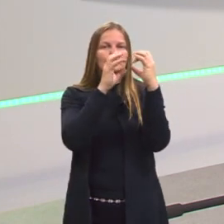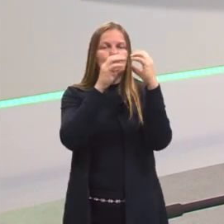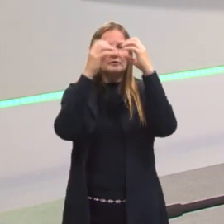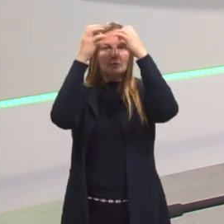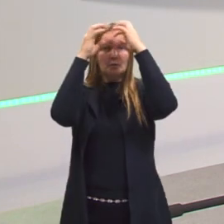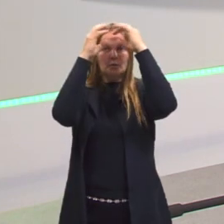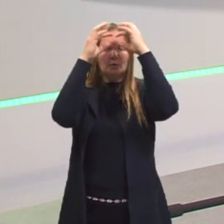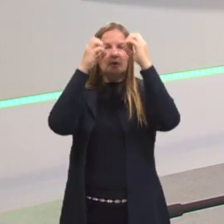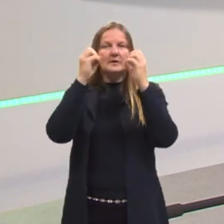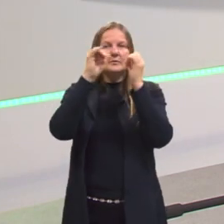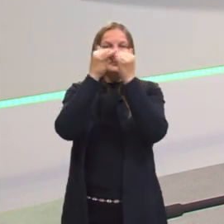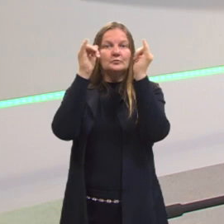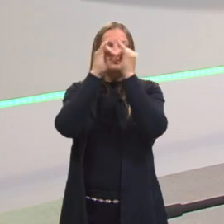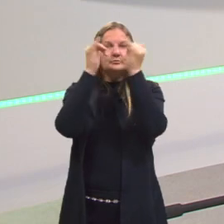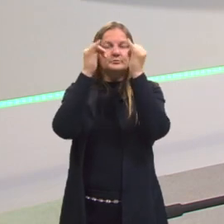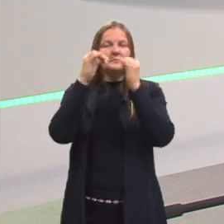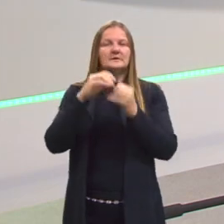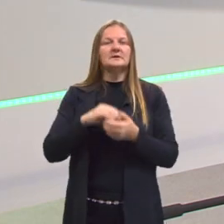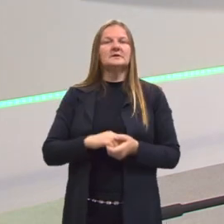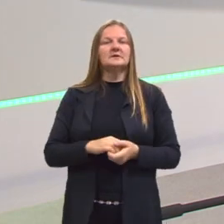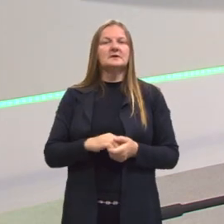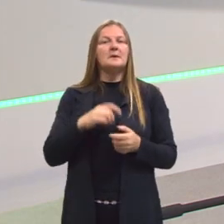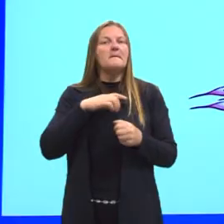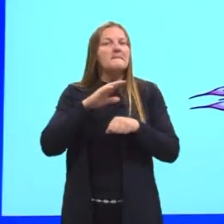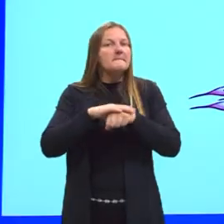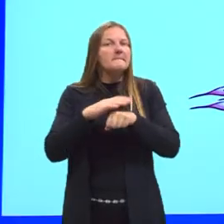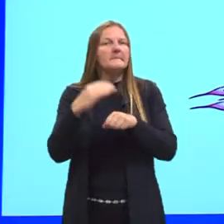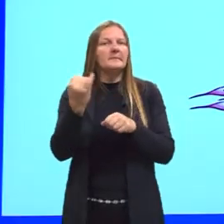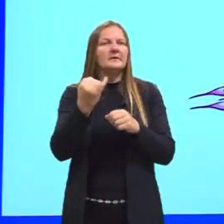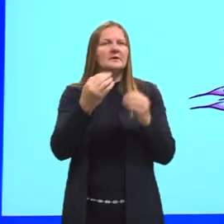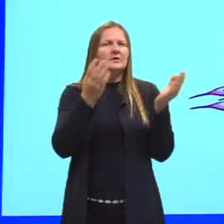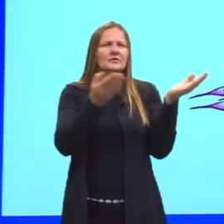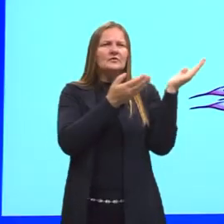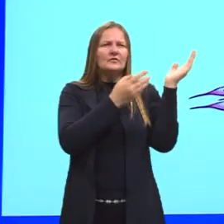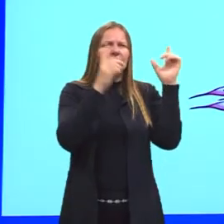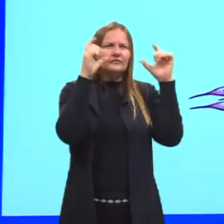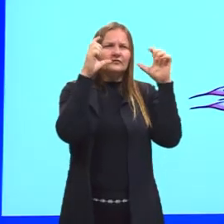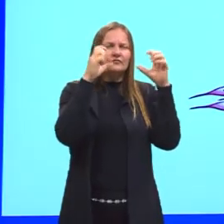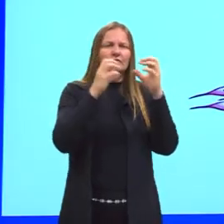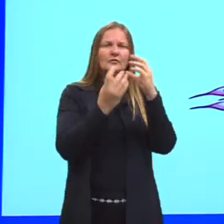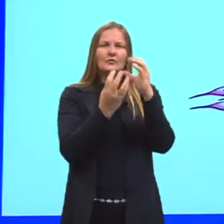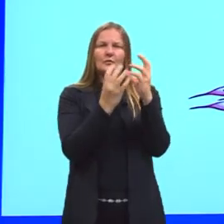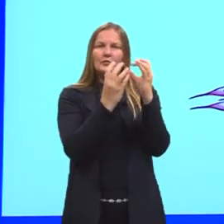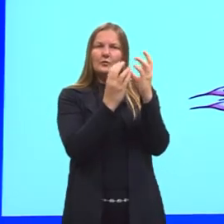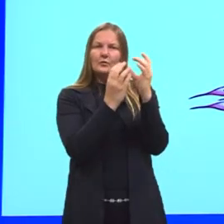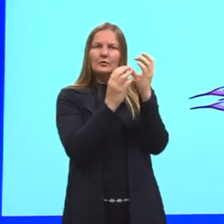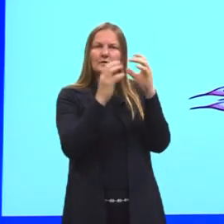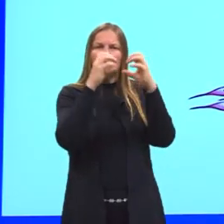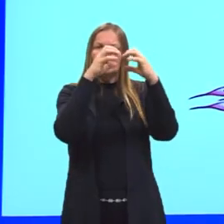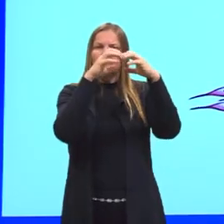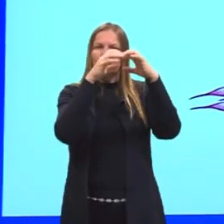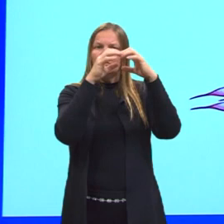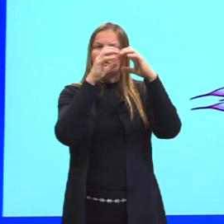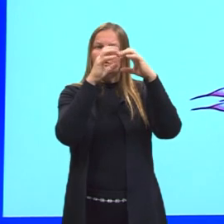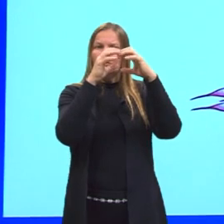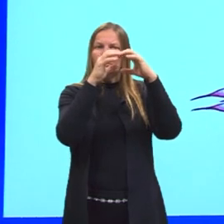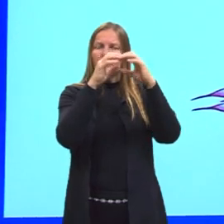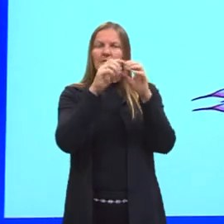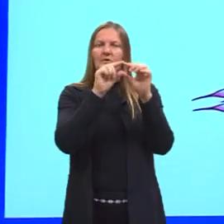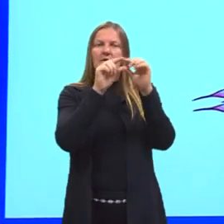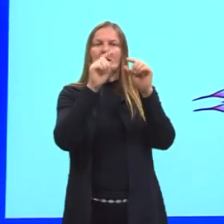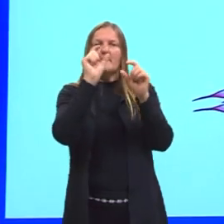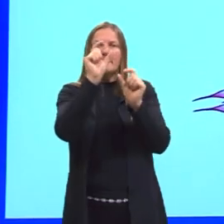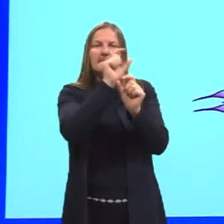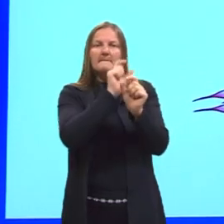glias. Então, aqui nós podemos ver, imagem, o neurônio, composto, então, com as suas partes, os